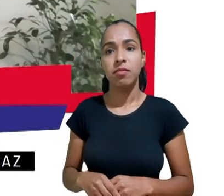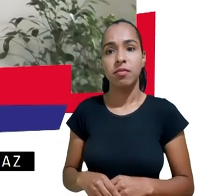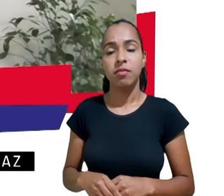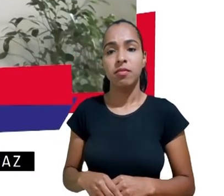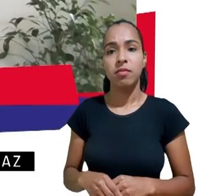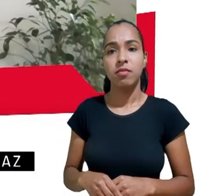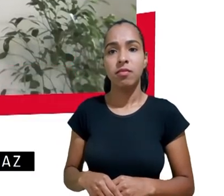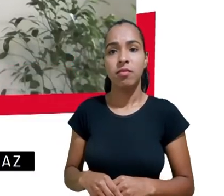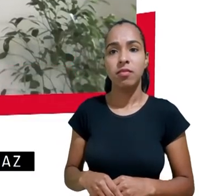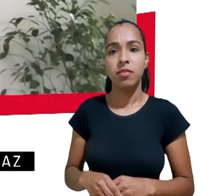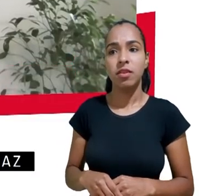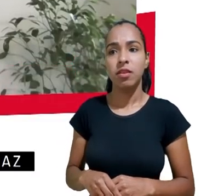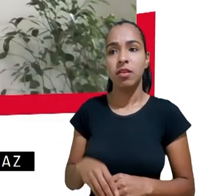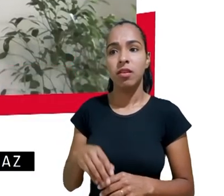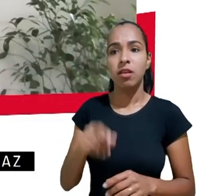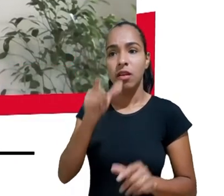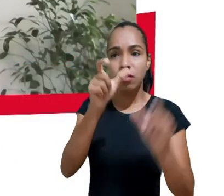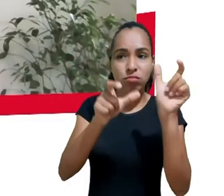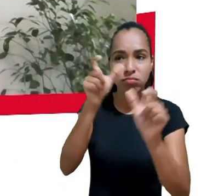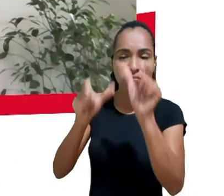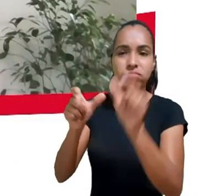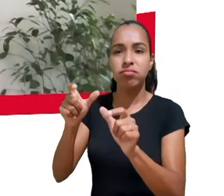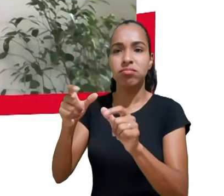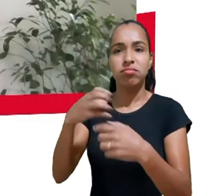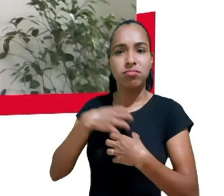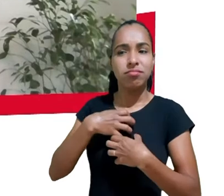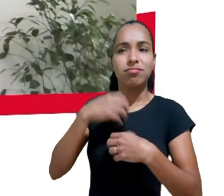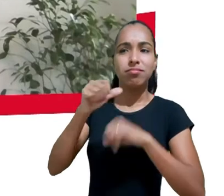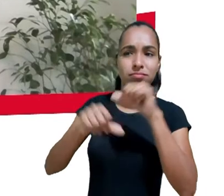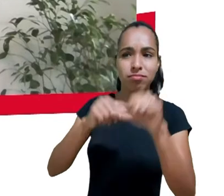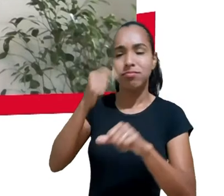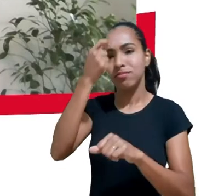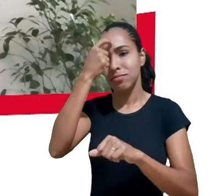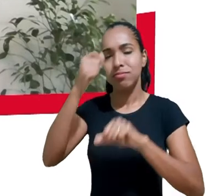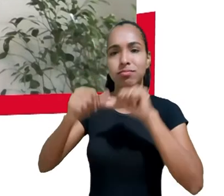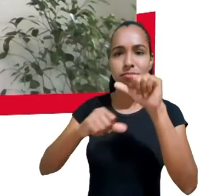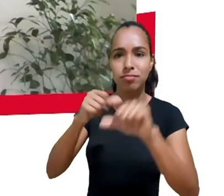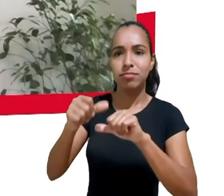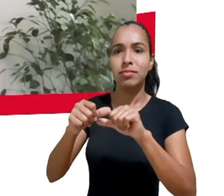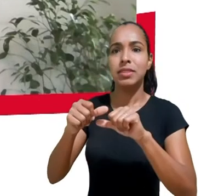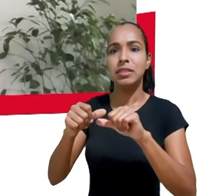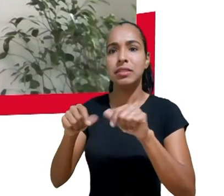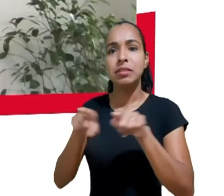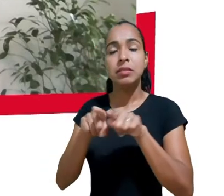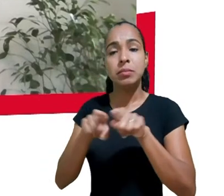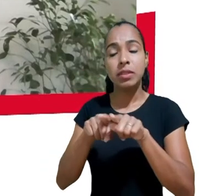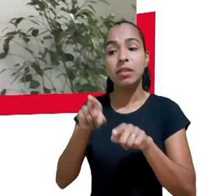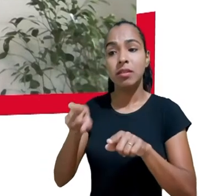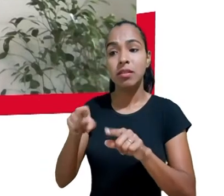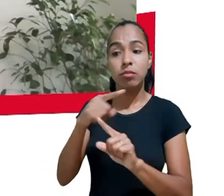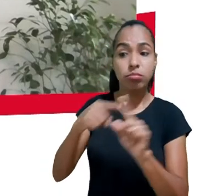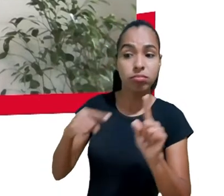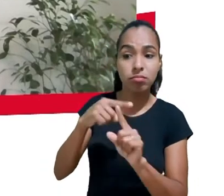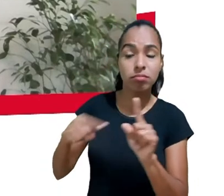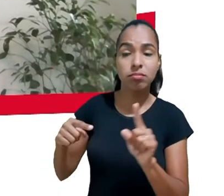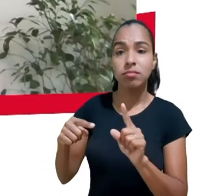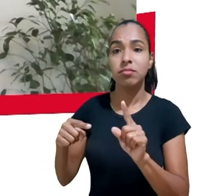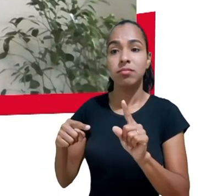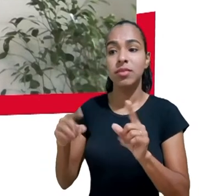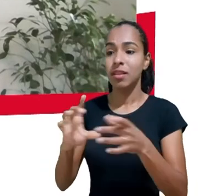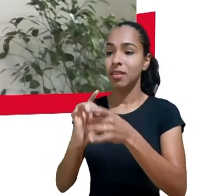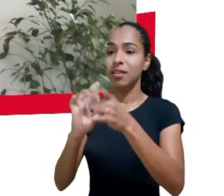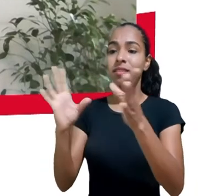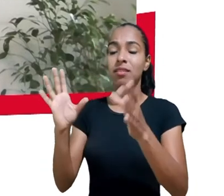também a questão da autocensura de crianças e adolescentes no momento em que elas deveriam estar livres para poder aprender e